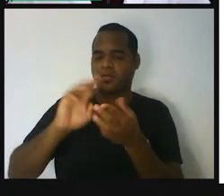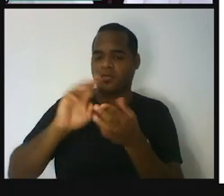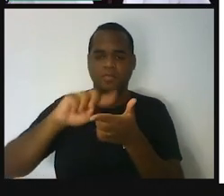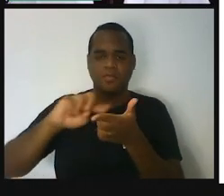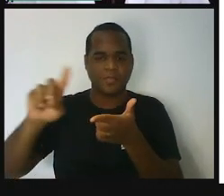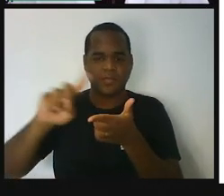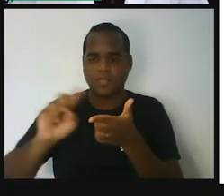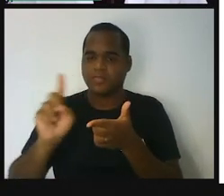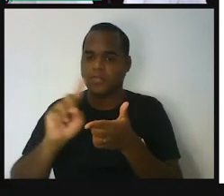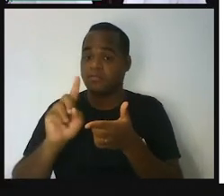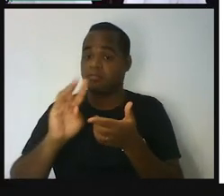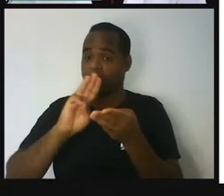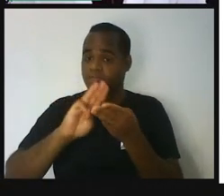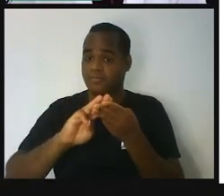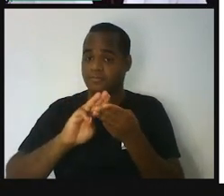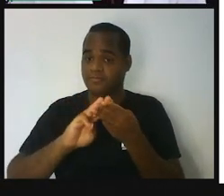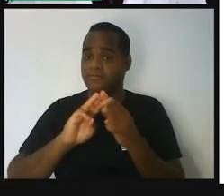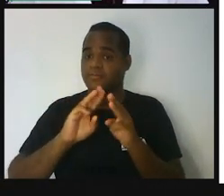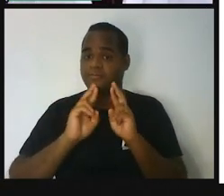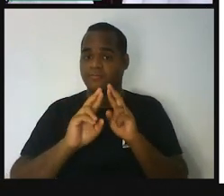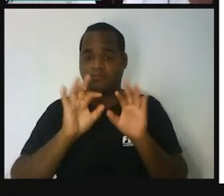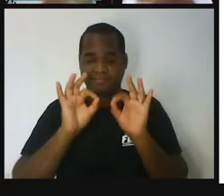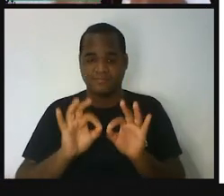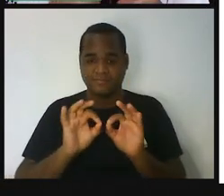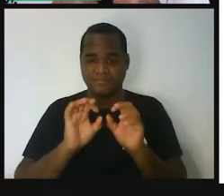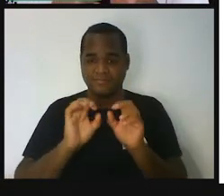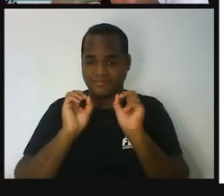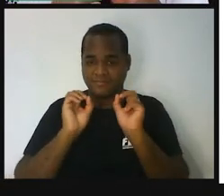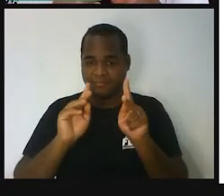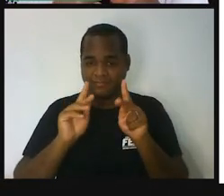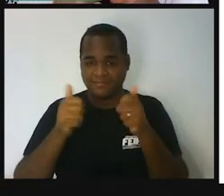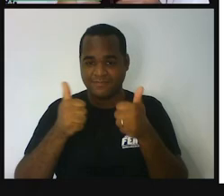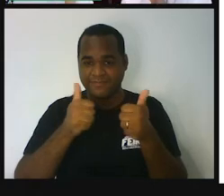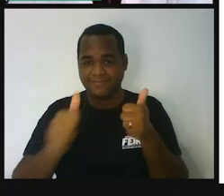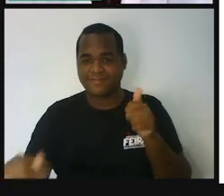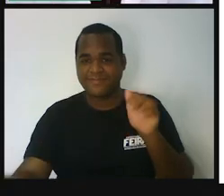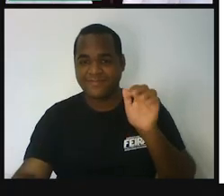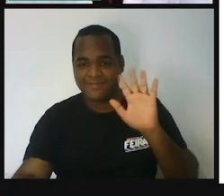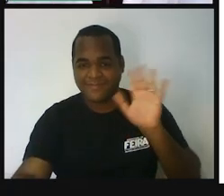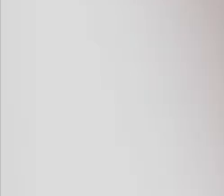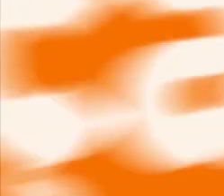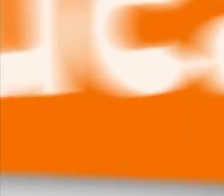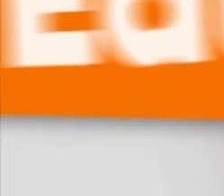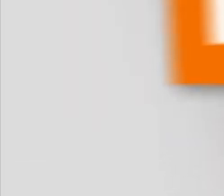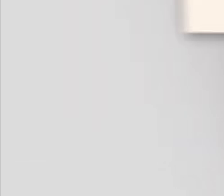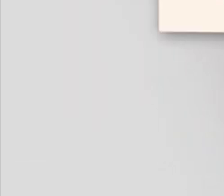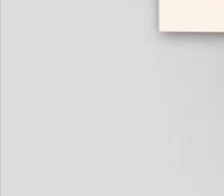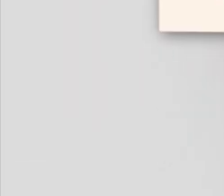problema, na verdade, ela é solução. Valeu, até mais. Bye, bye.